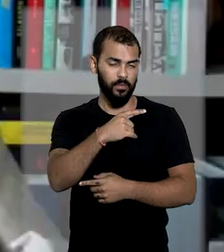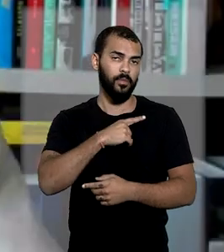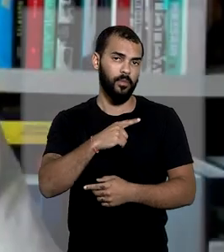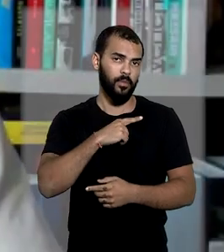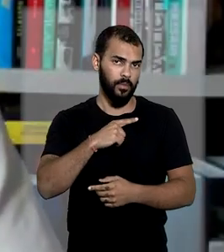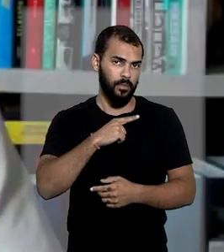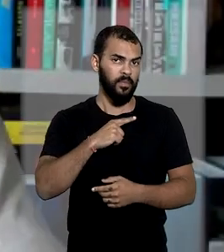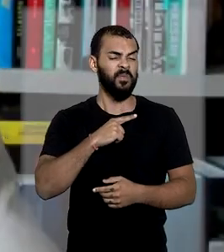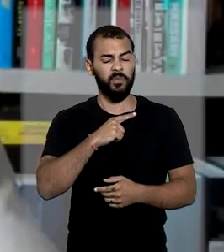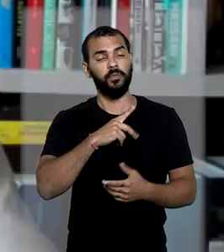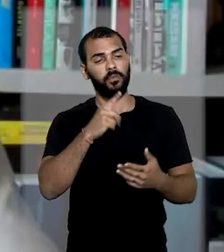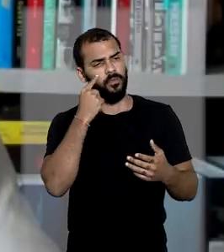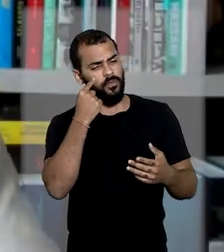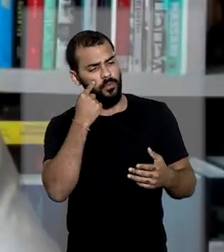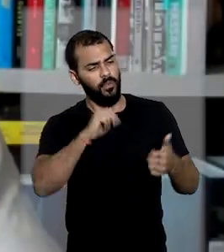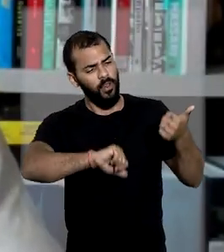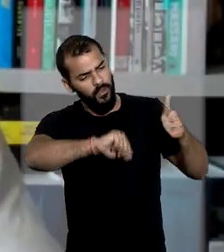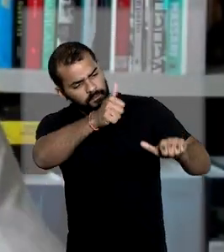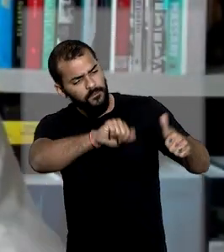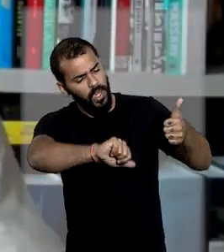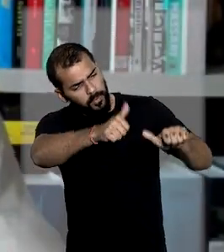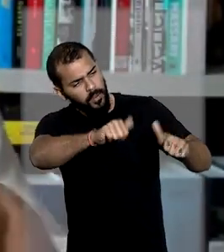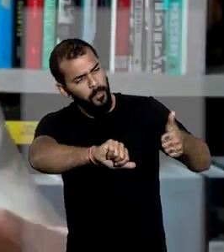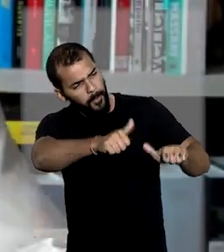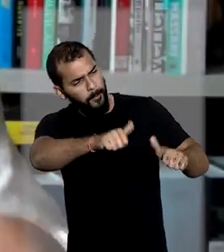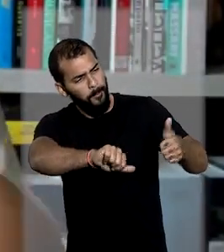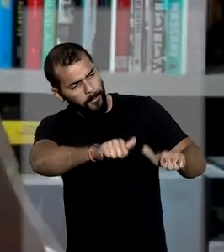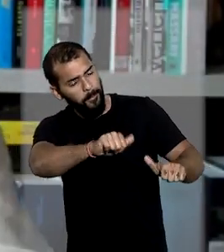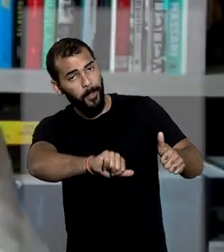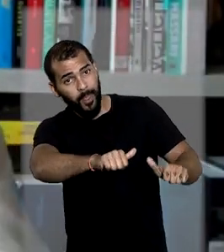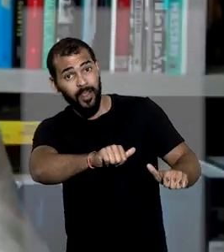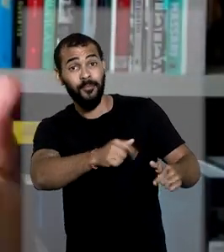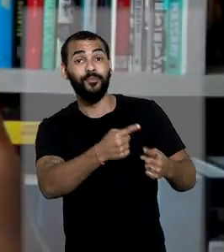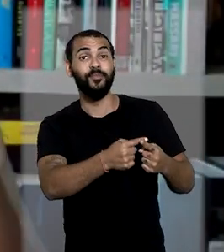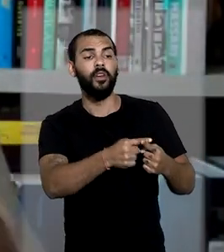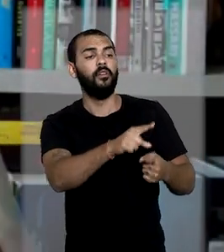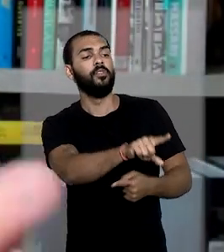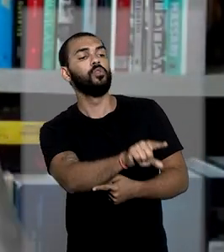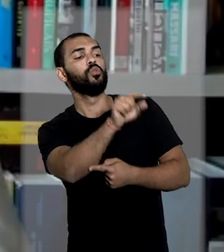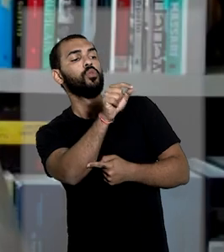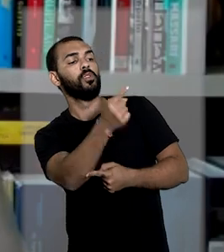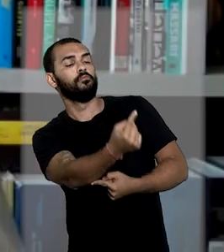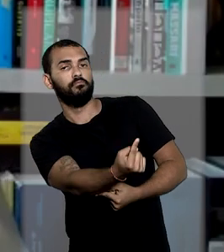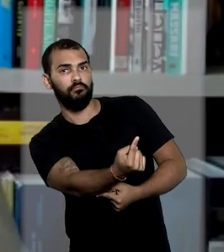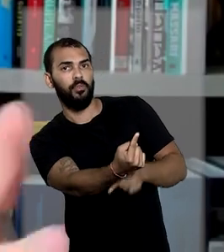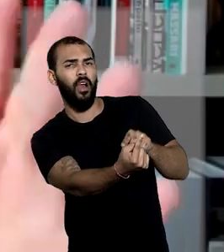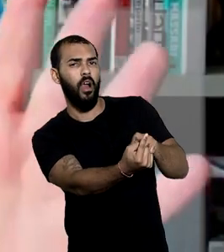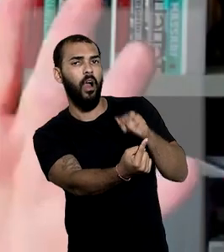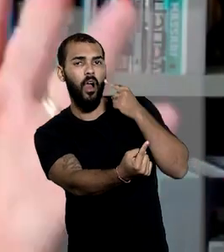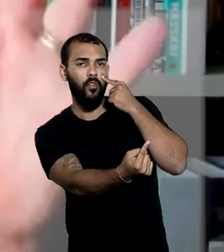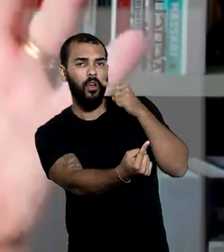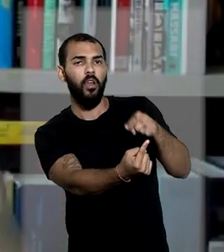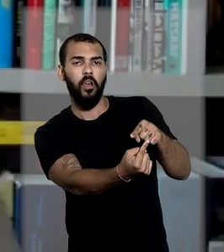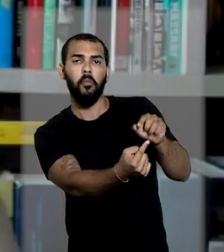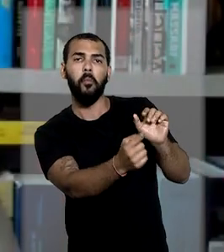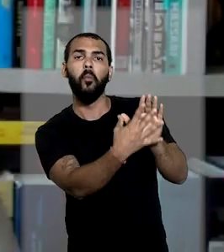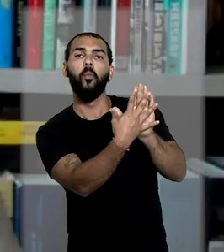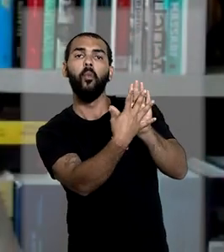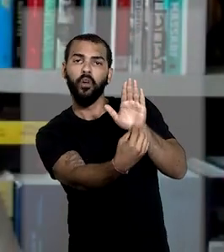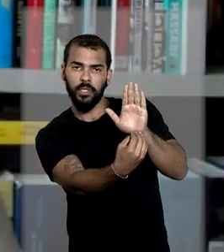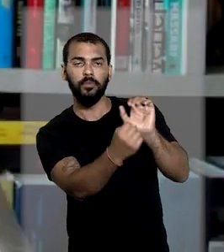o incidente, instaurar a partir de um caso que ele, a STJ, entendeu que era um caso bom